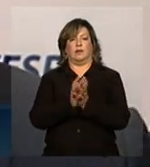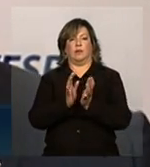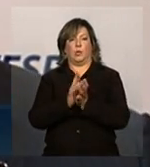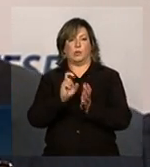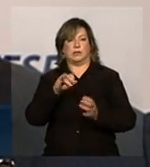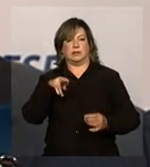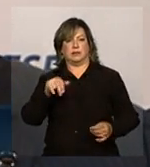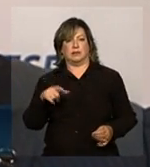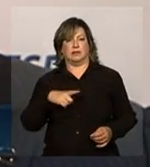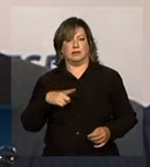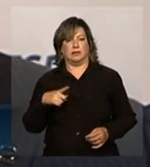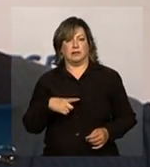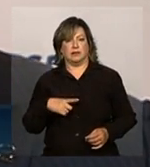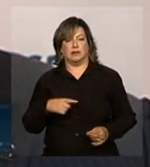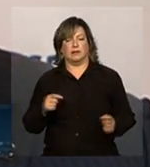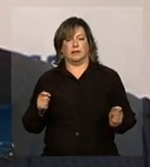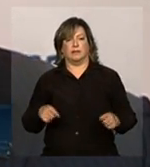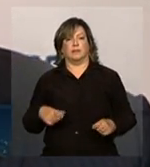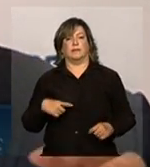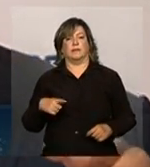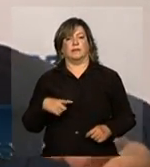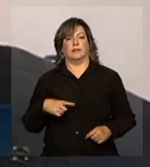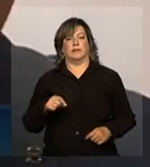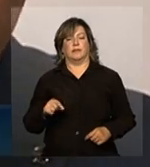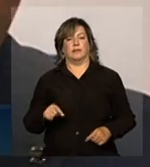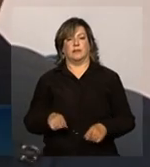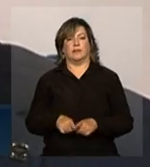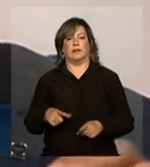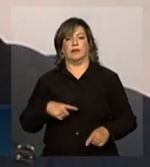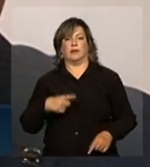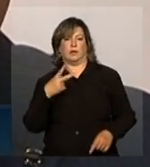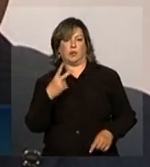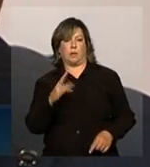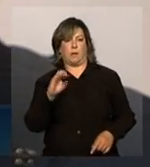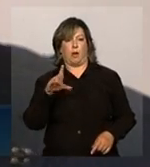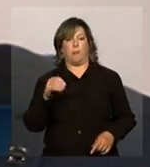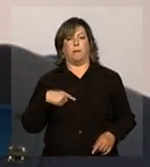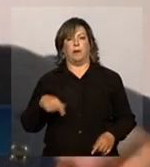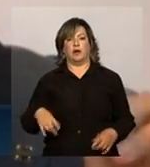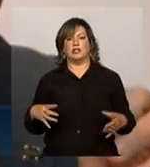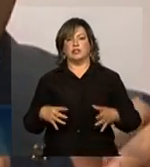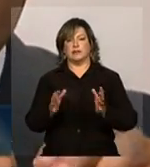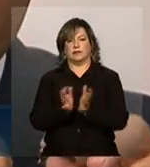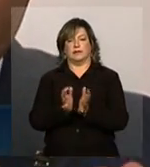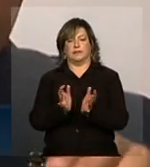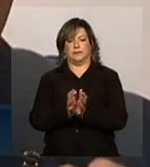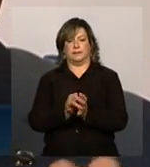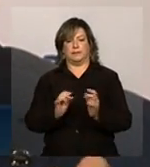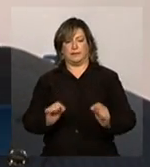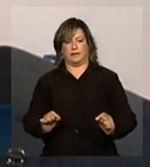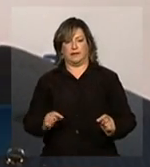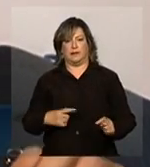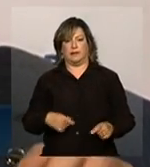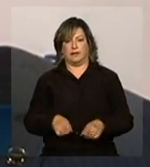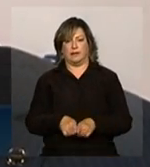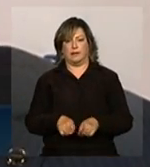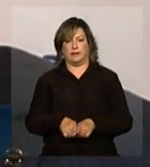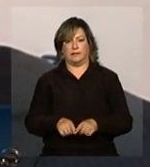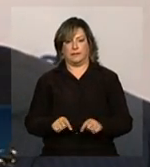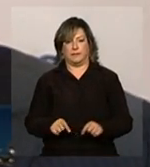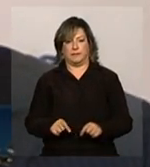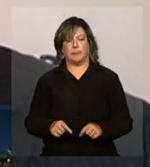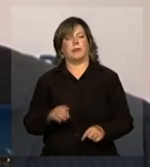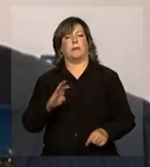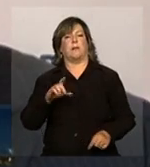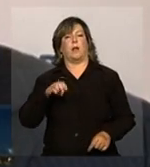Belo Monte, ela tem dois blocos de casa de força. Nós temos o bloco Belo